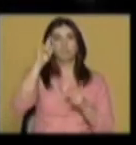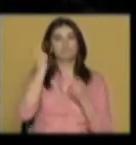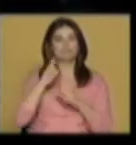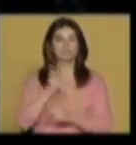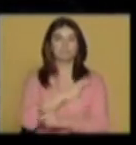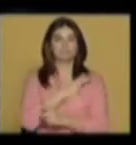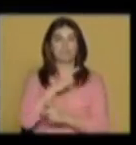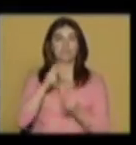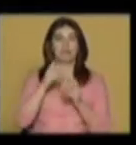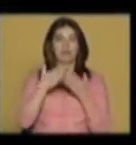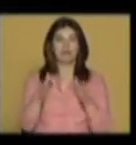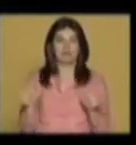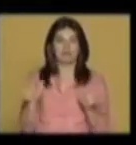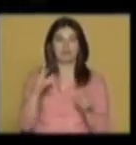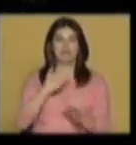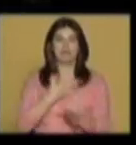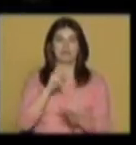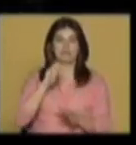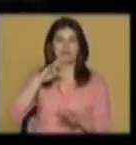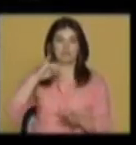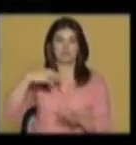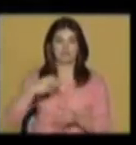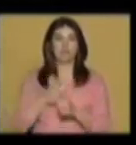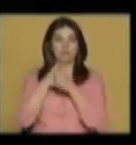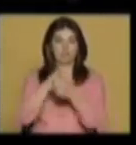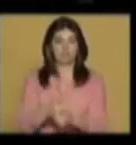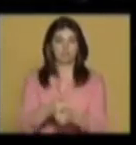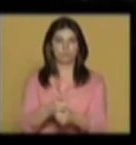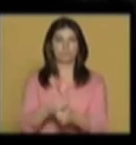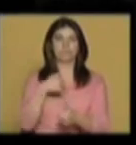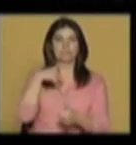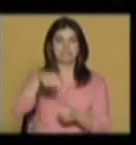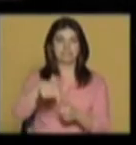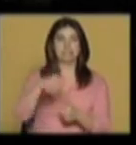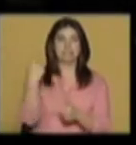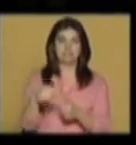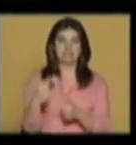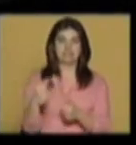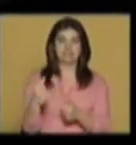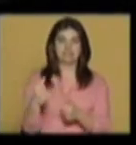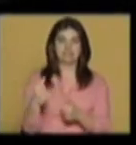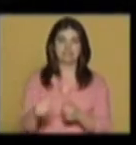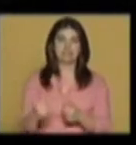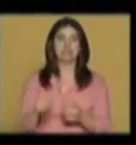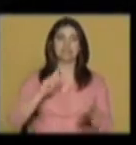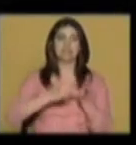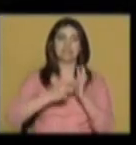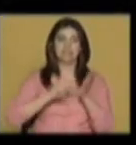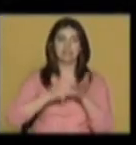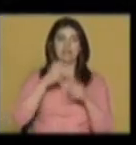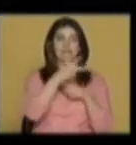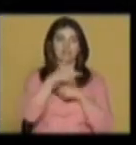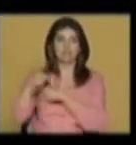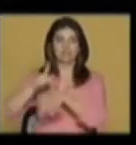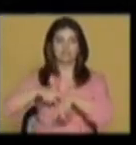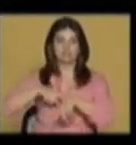da Universidade Aberta, Adérito Marcos. Usamos, portanto, a técnica da filmagem